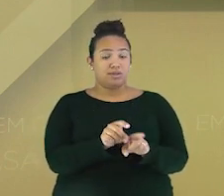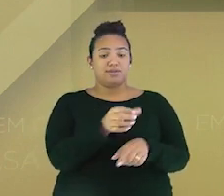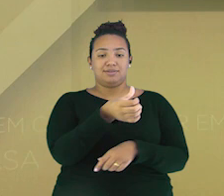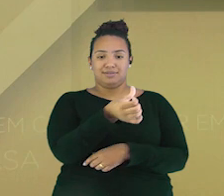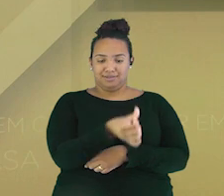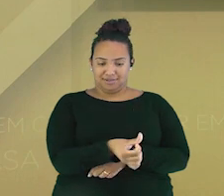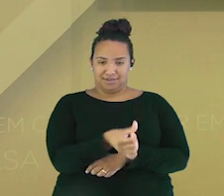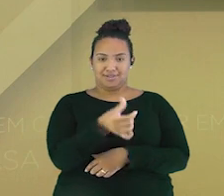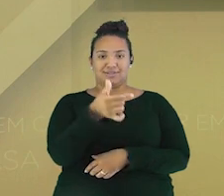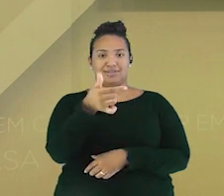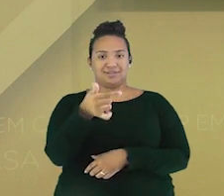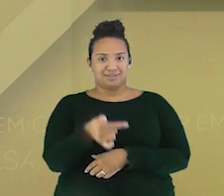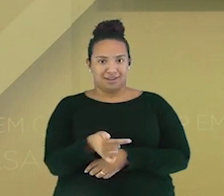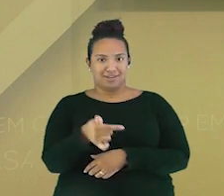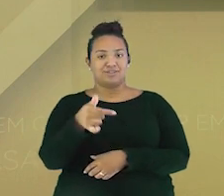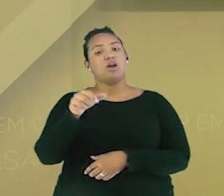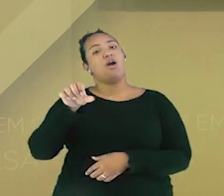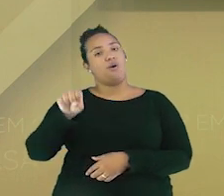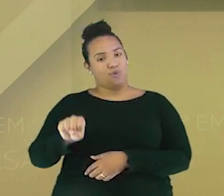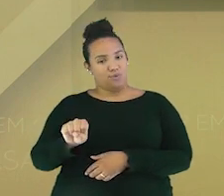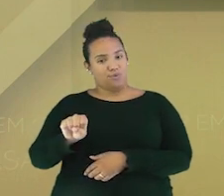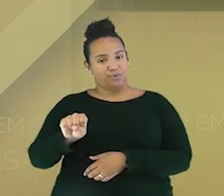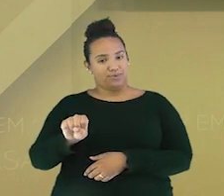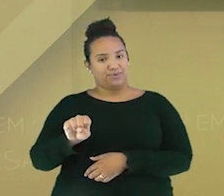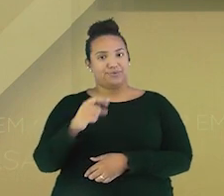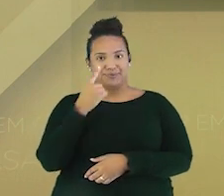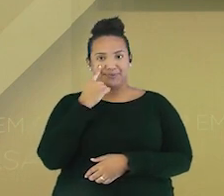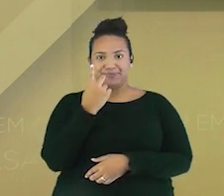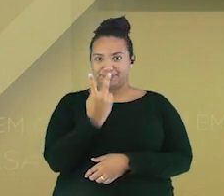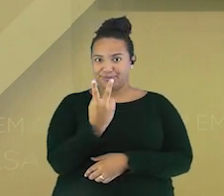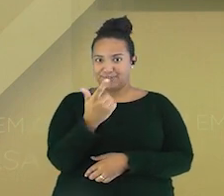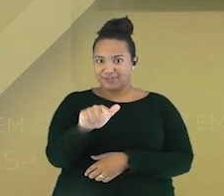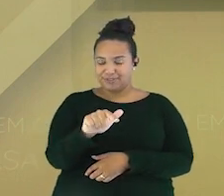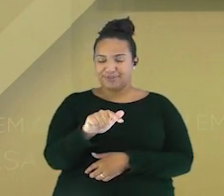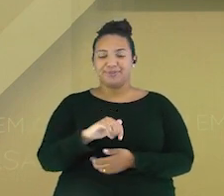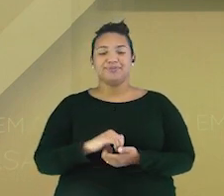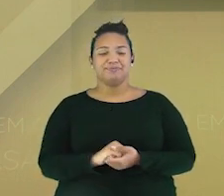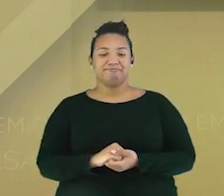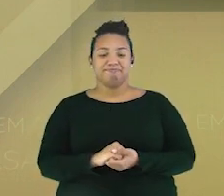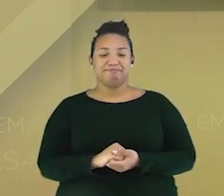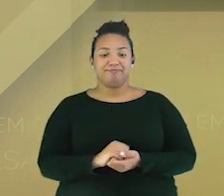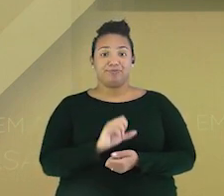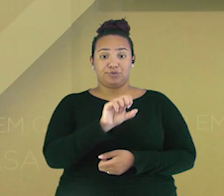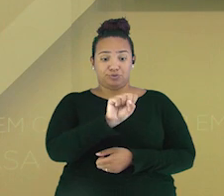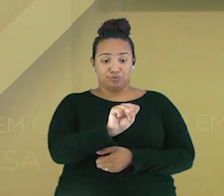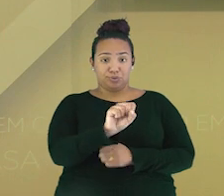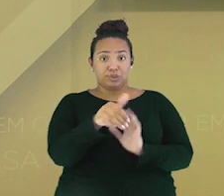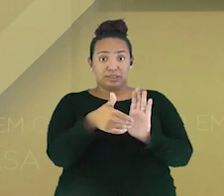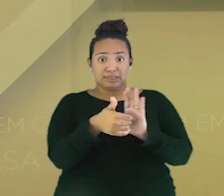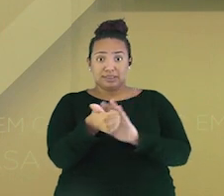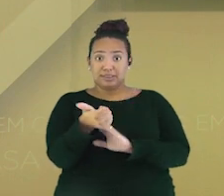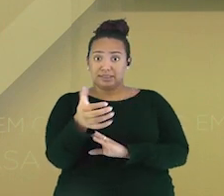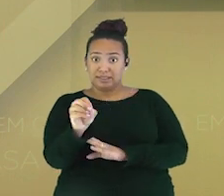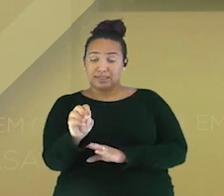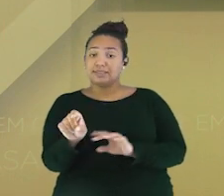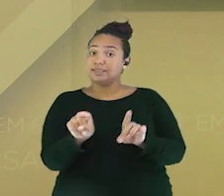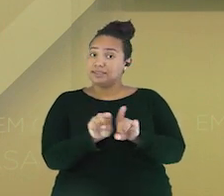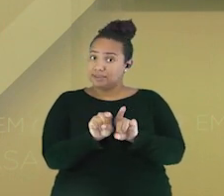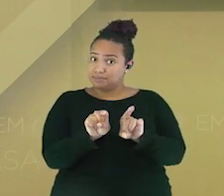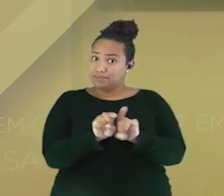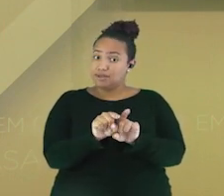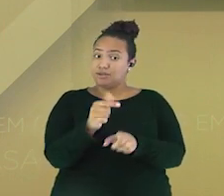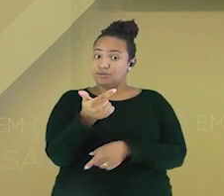7, 8. Mais duas casas. E do número 8 até o número 10, também vamos andar duas casas.